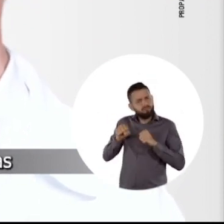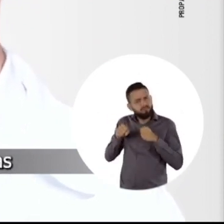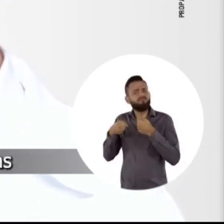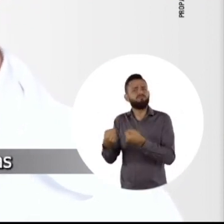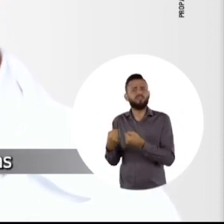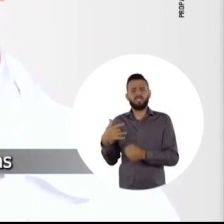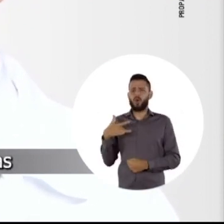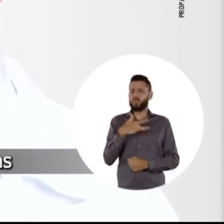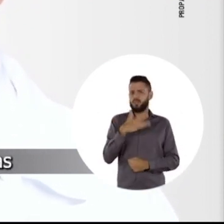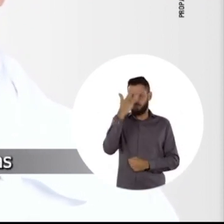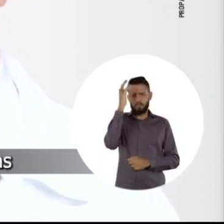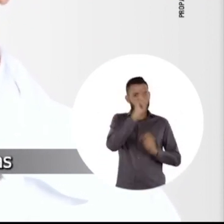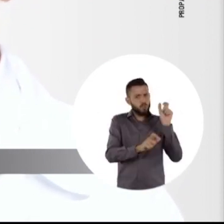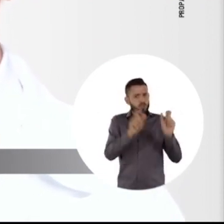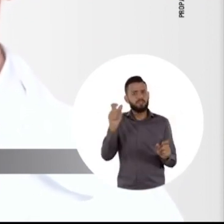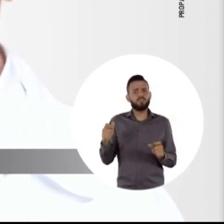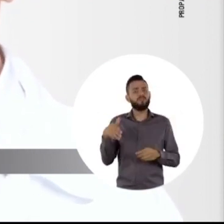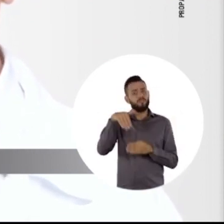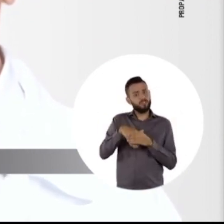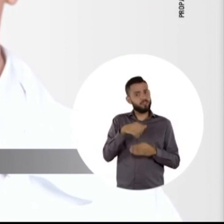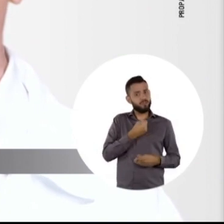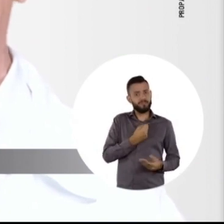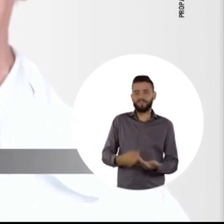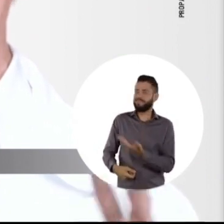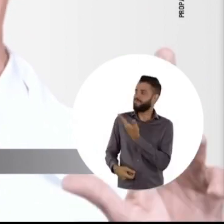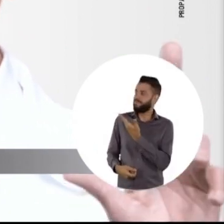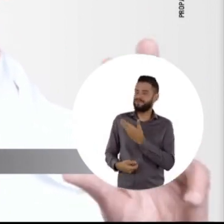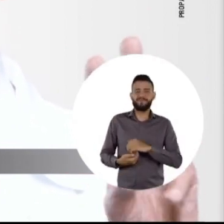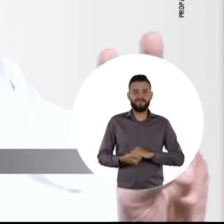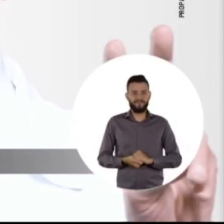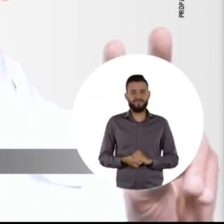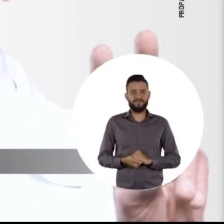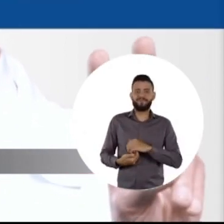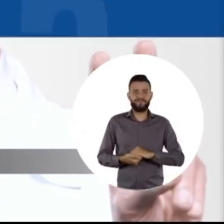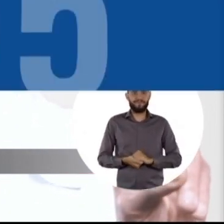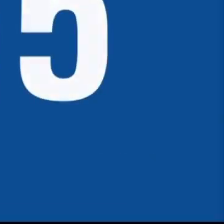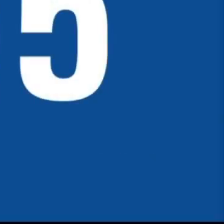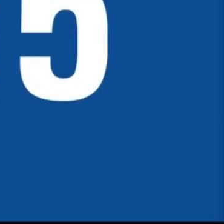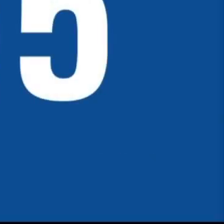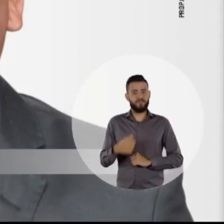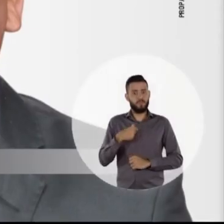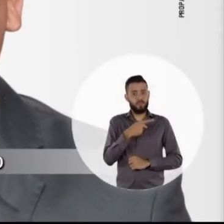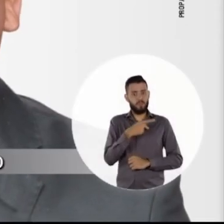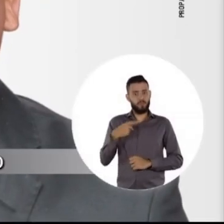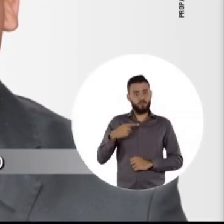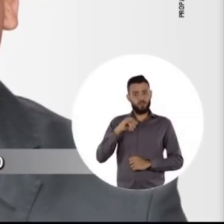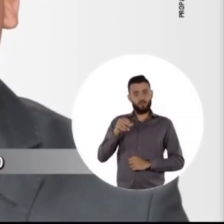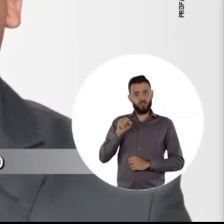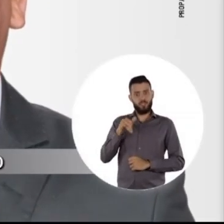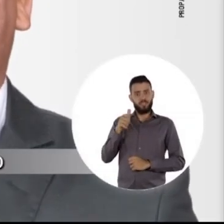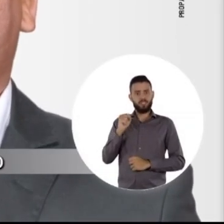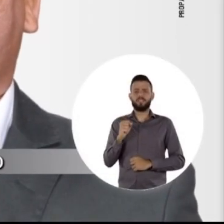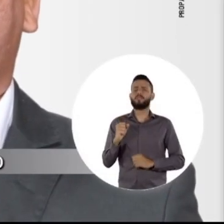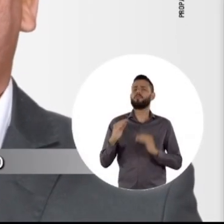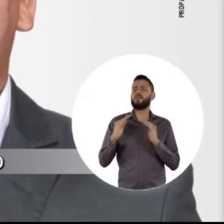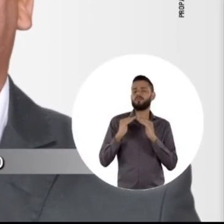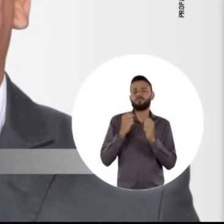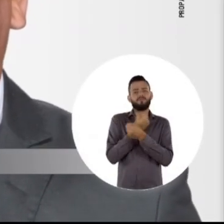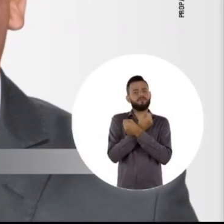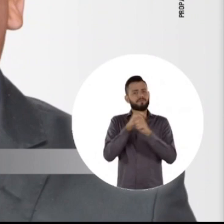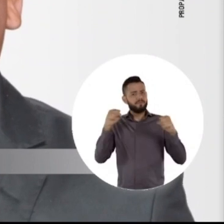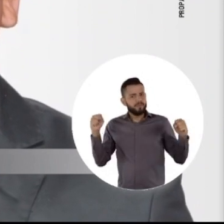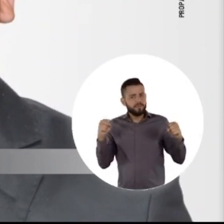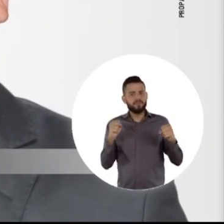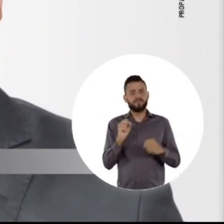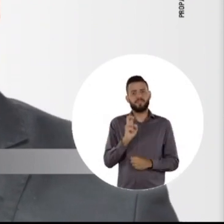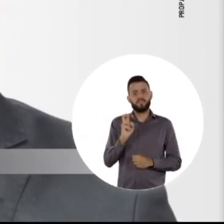posso fazer mais pela saúde das pessoas. Vote doutor Del Valle, 5, 5, 200. Sou o pastor Josias Acimento, de Sertãozinho,